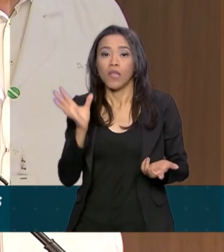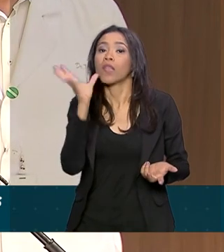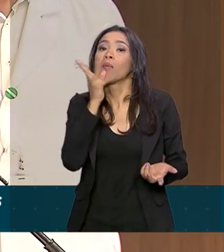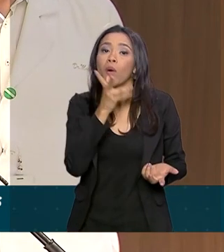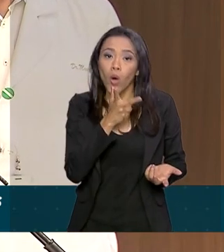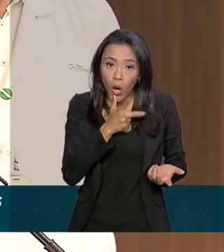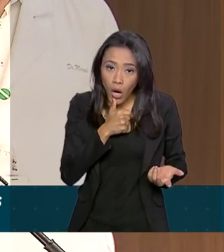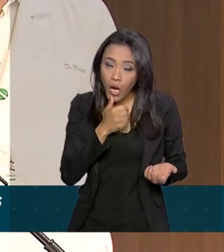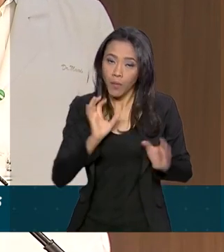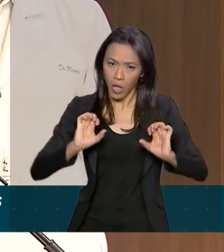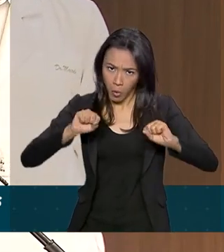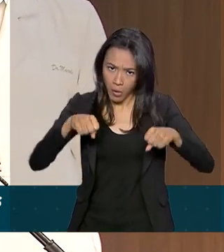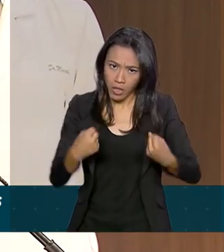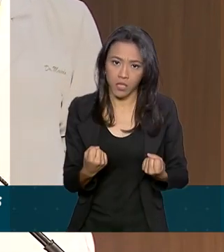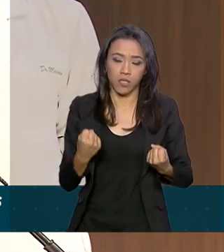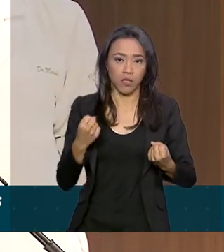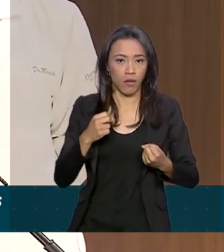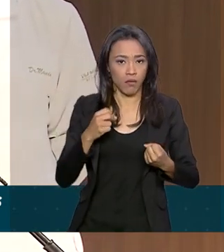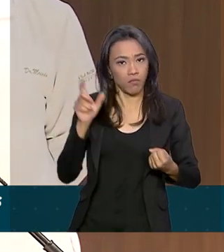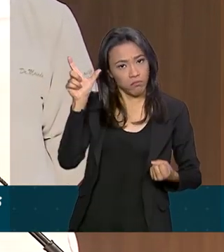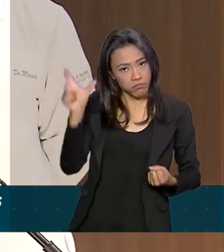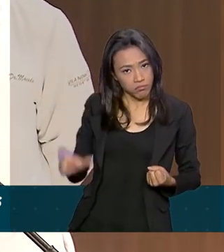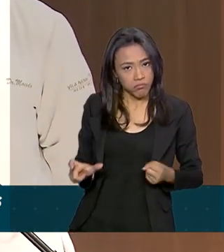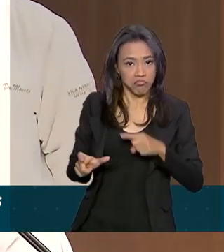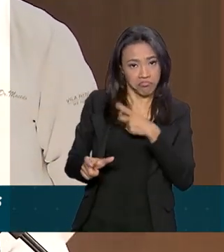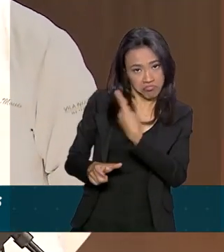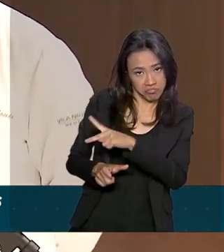mesmo, do presidente Bolsonaro. Pode causar alguma complicação?